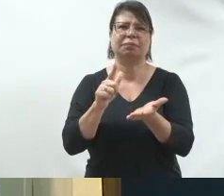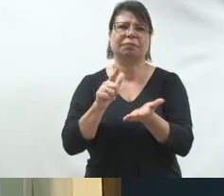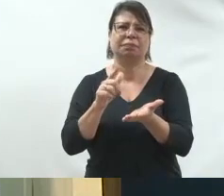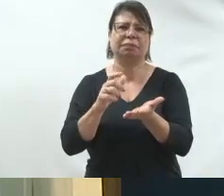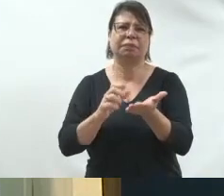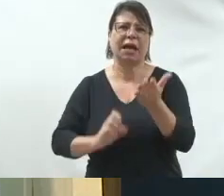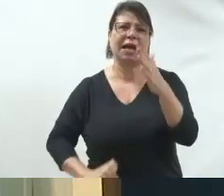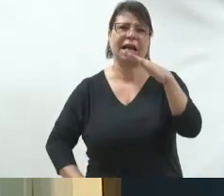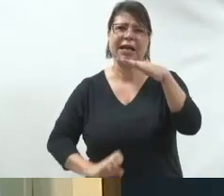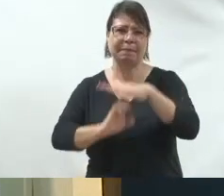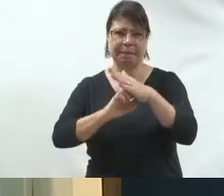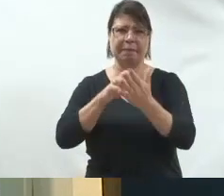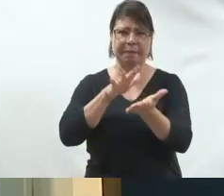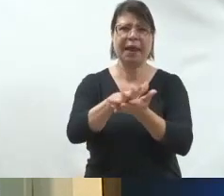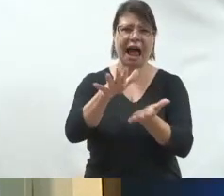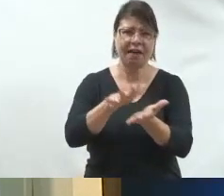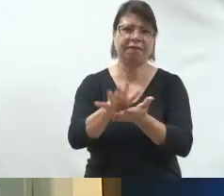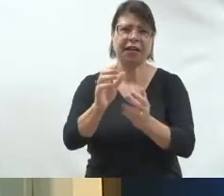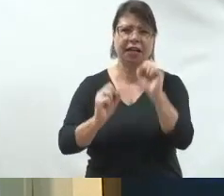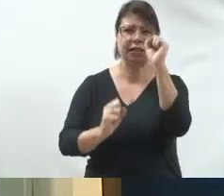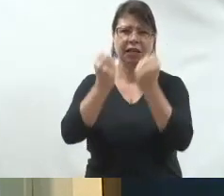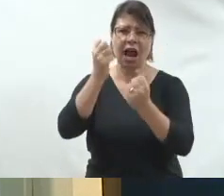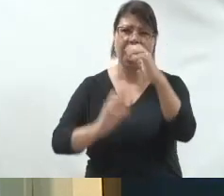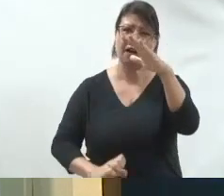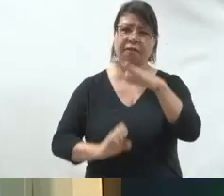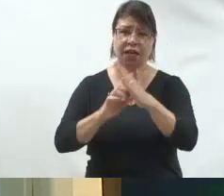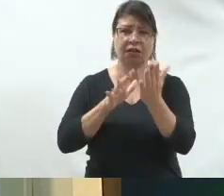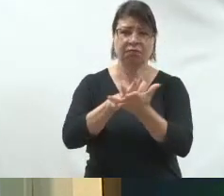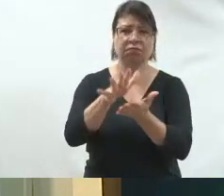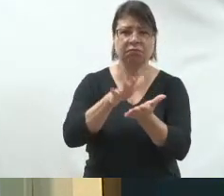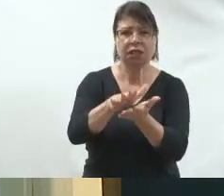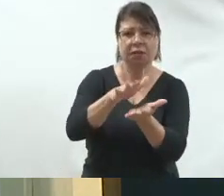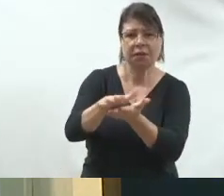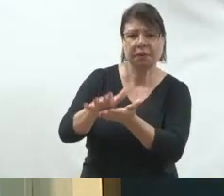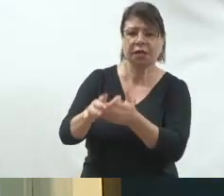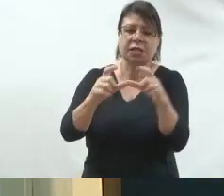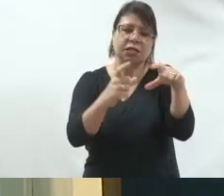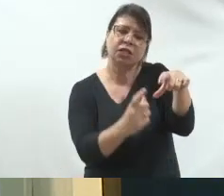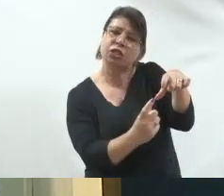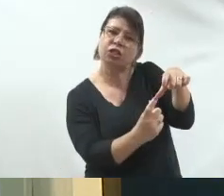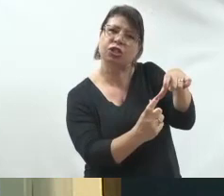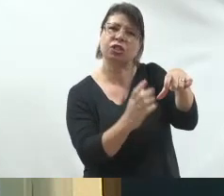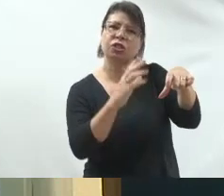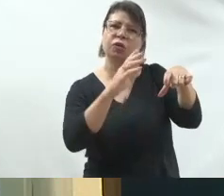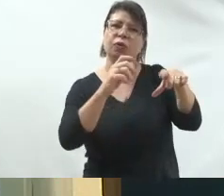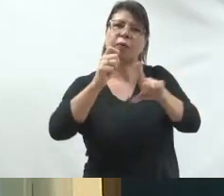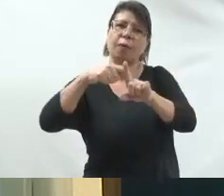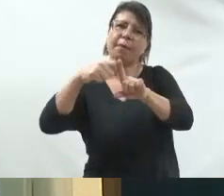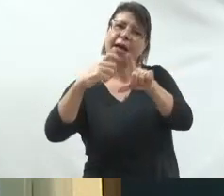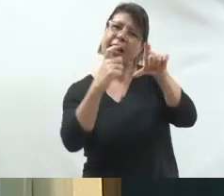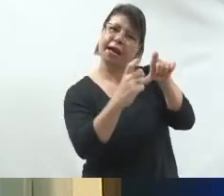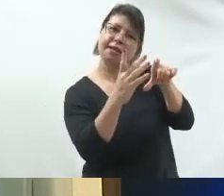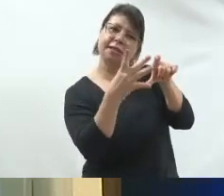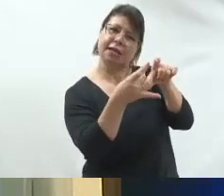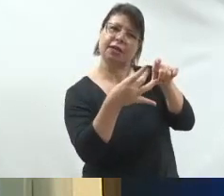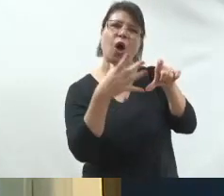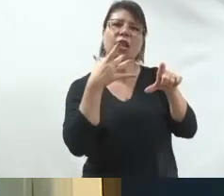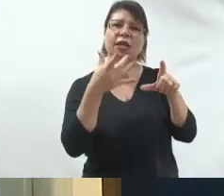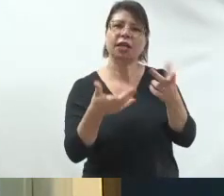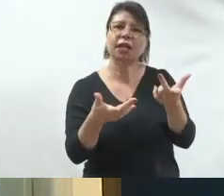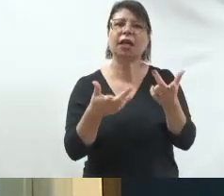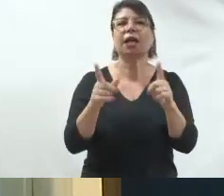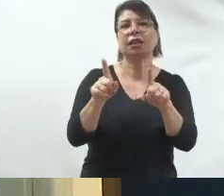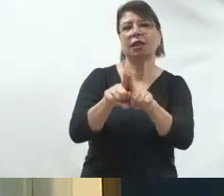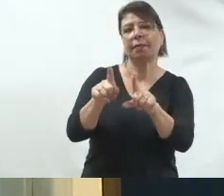faz a sua campanha, vai te entregar mil santinhos, vai entregar cartaz, vai fazer panfletinho, vai fazer colinha, faz um